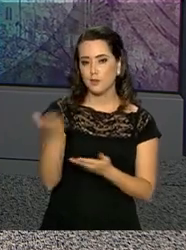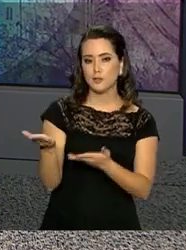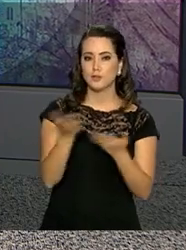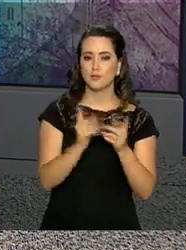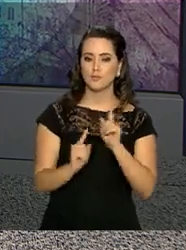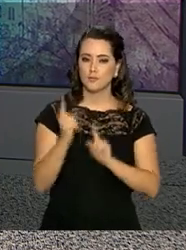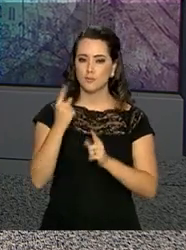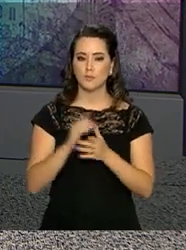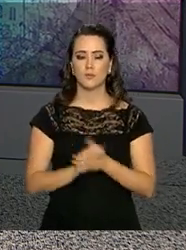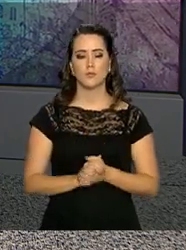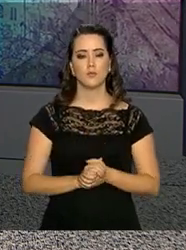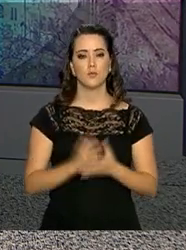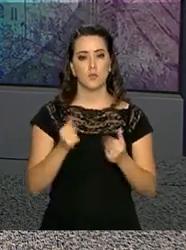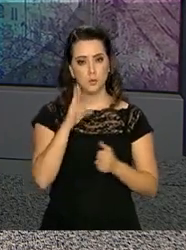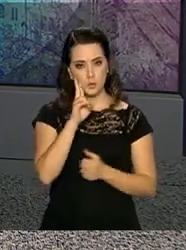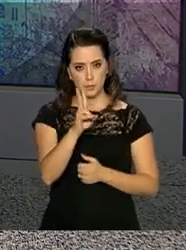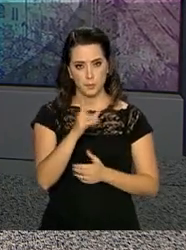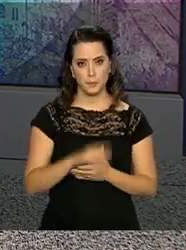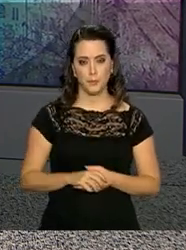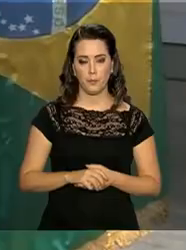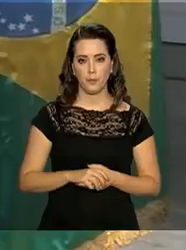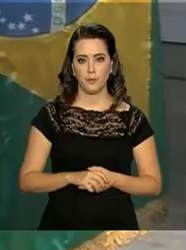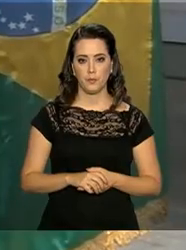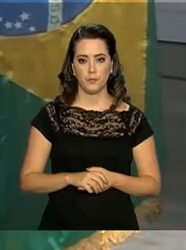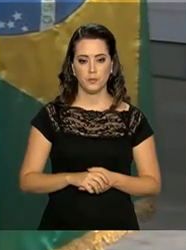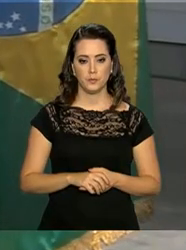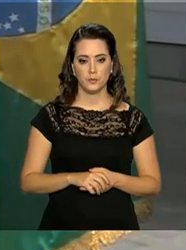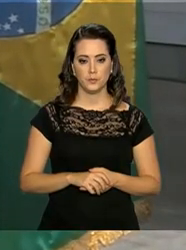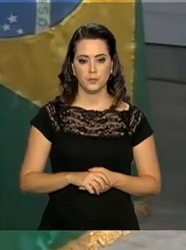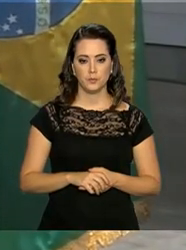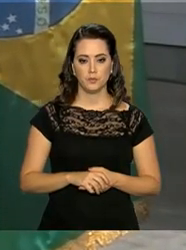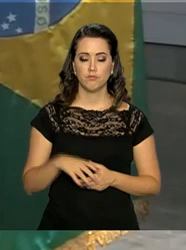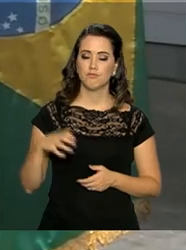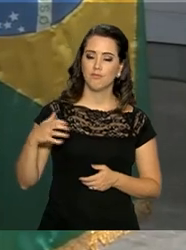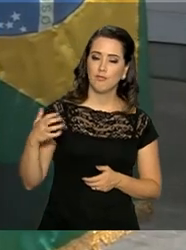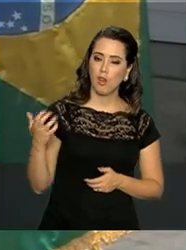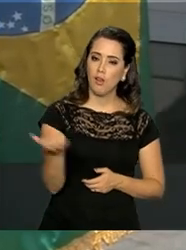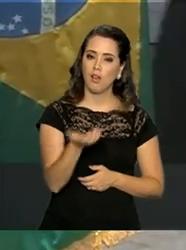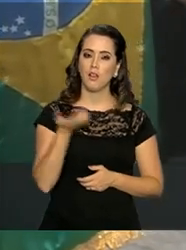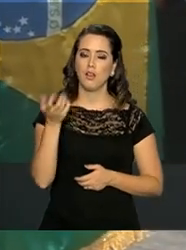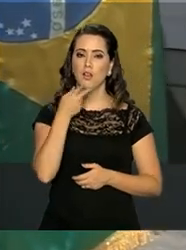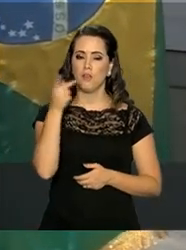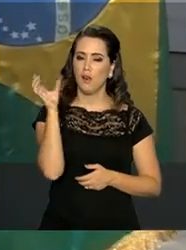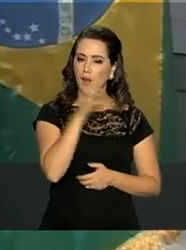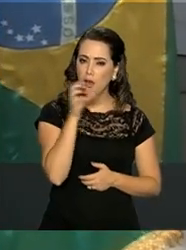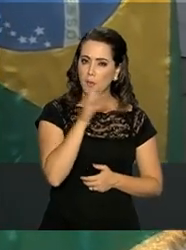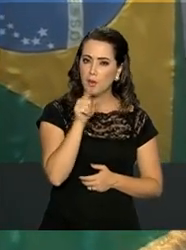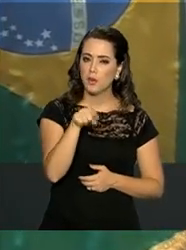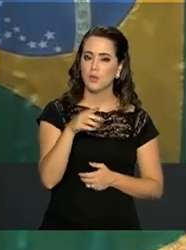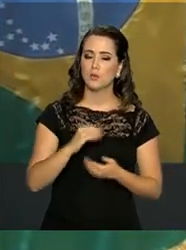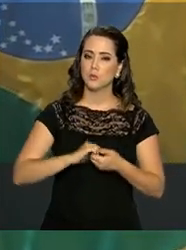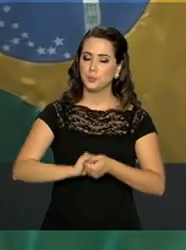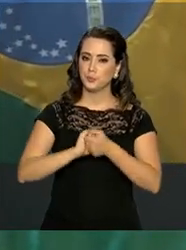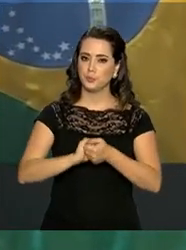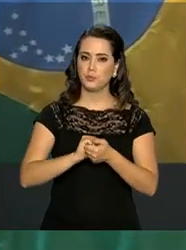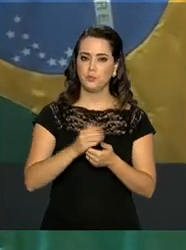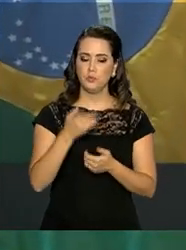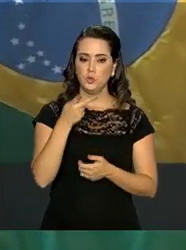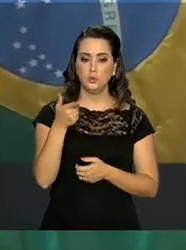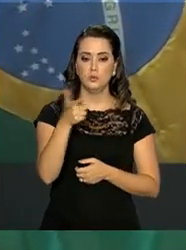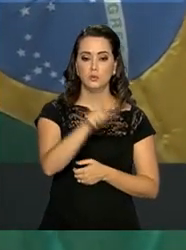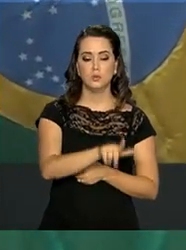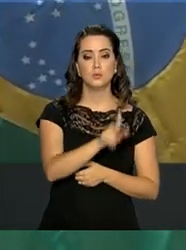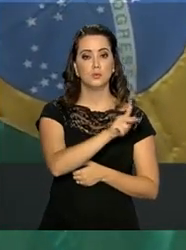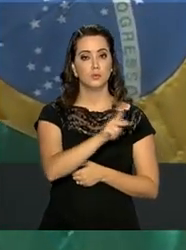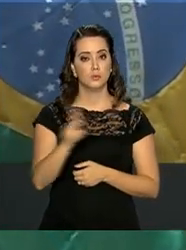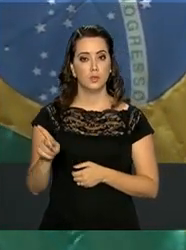recepção dos chilenos. Vamos ver. Eu quero fazer, muito rapidamente, uma saudação, mais uma